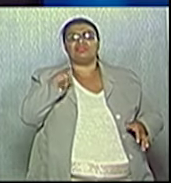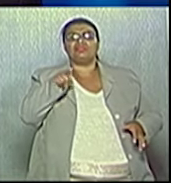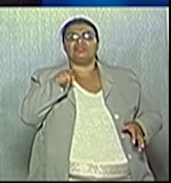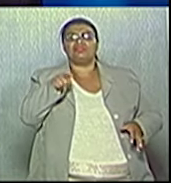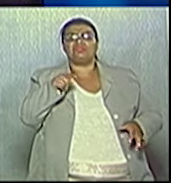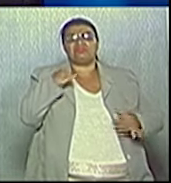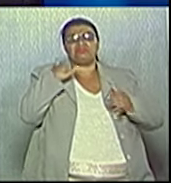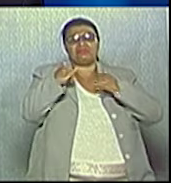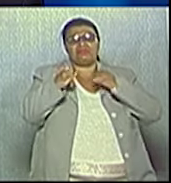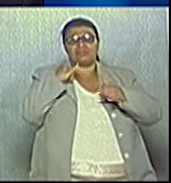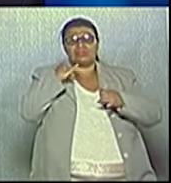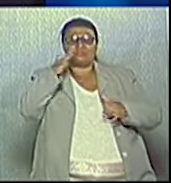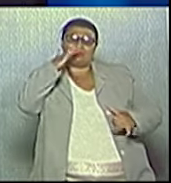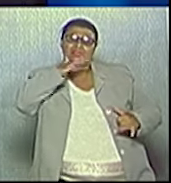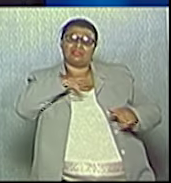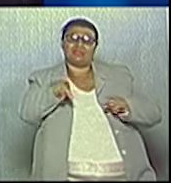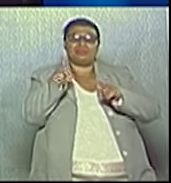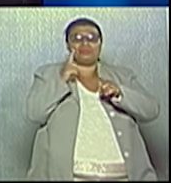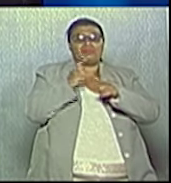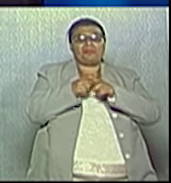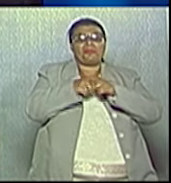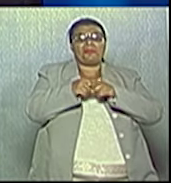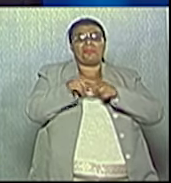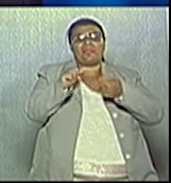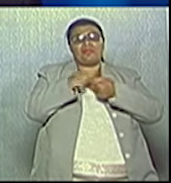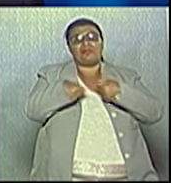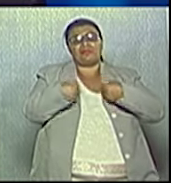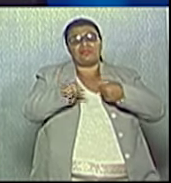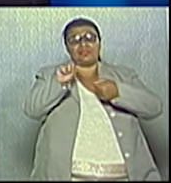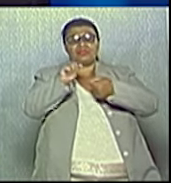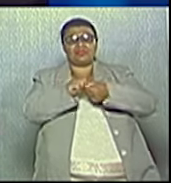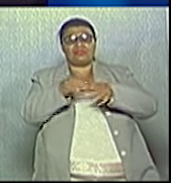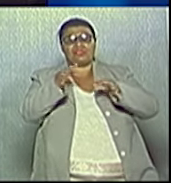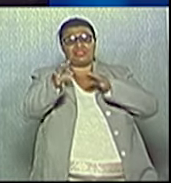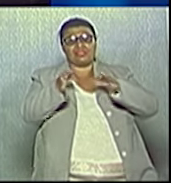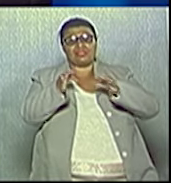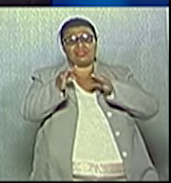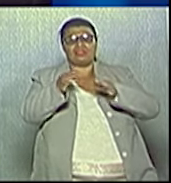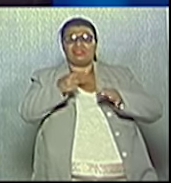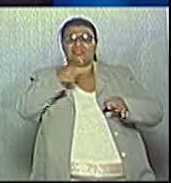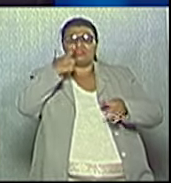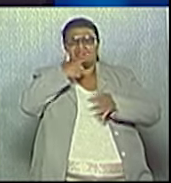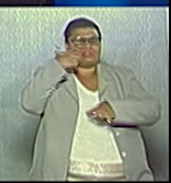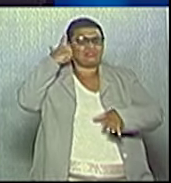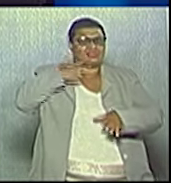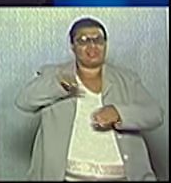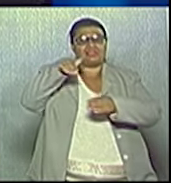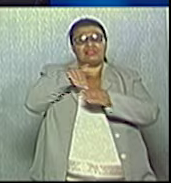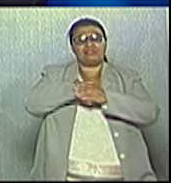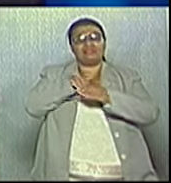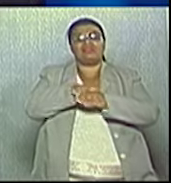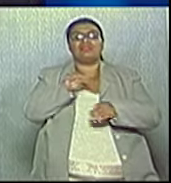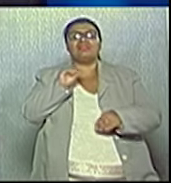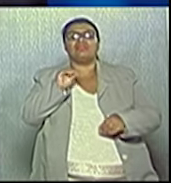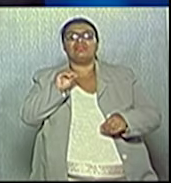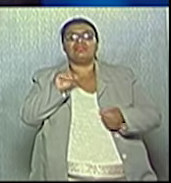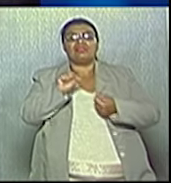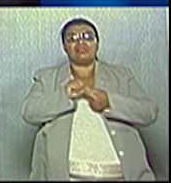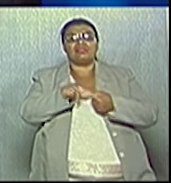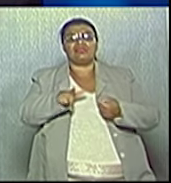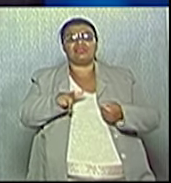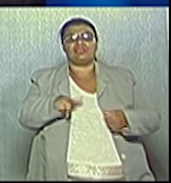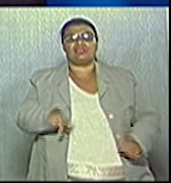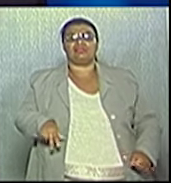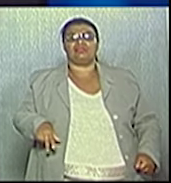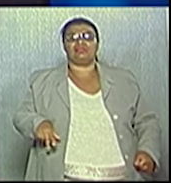essas críticas e quais correções, eventualmente, o senhor fará ser eleito prefeito. E nessa atuação que o candidato